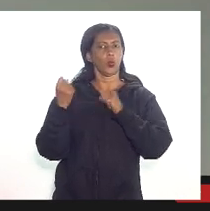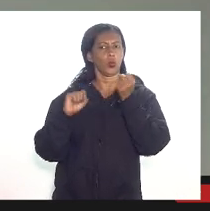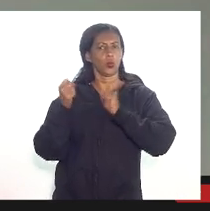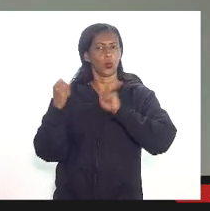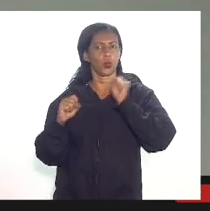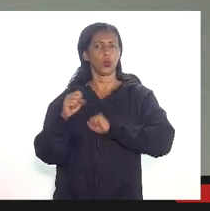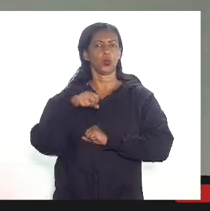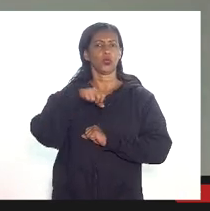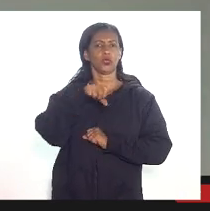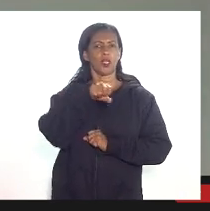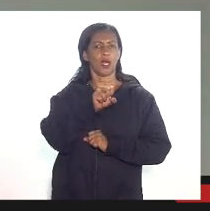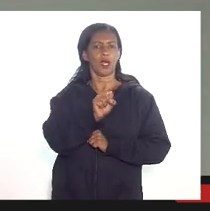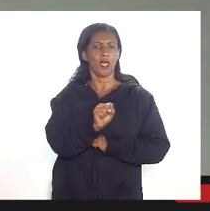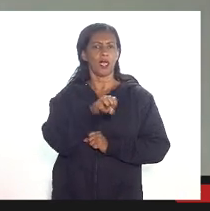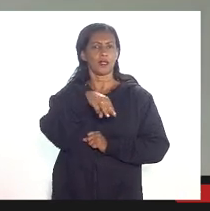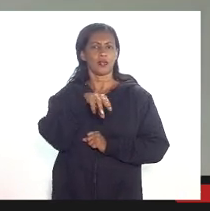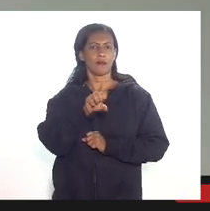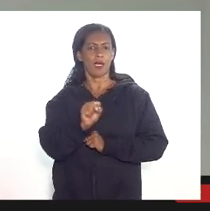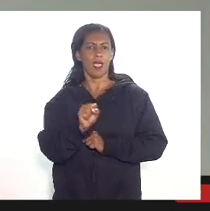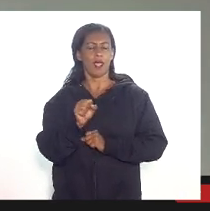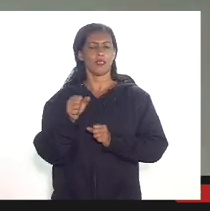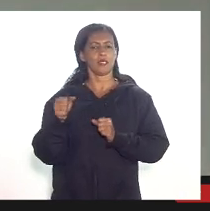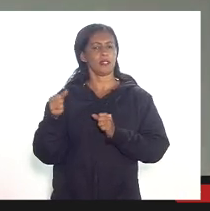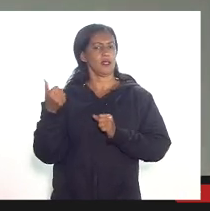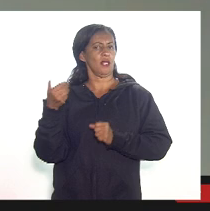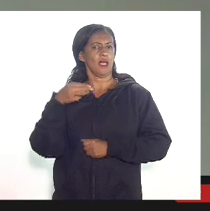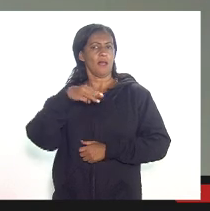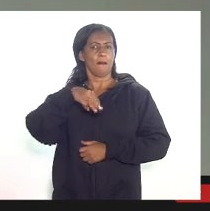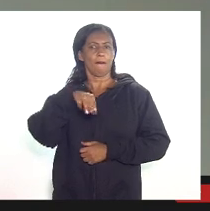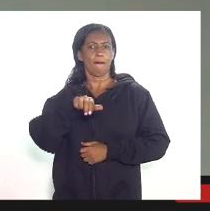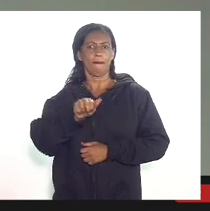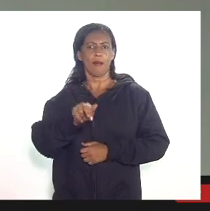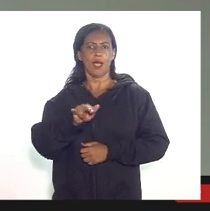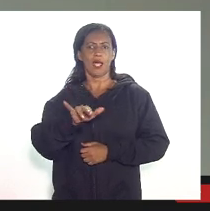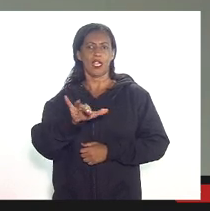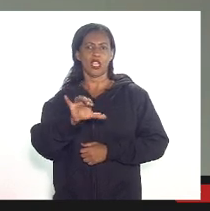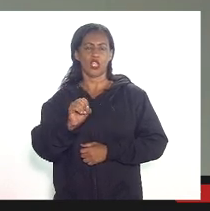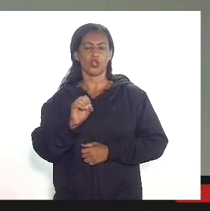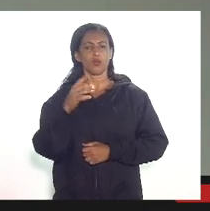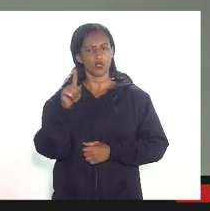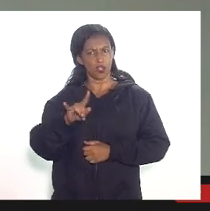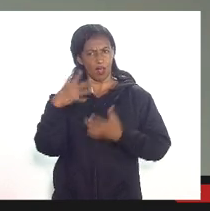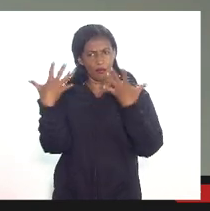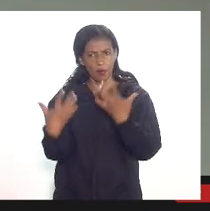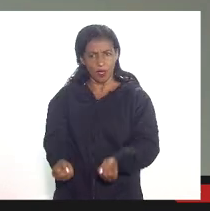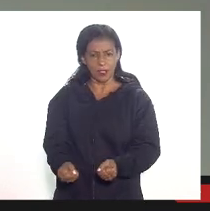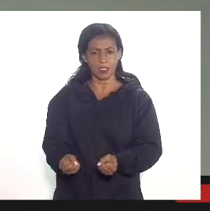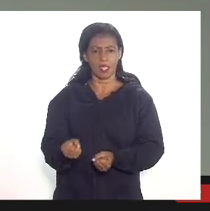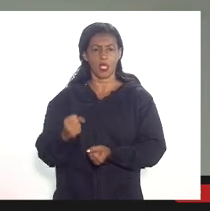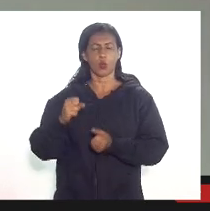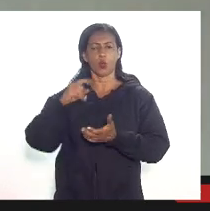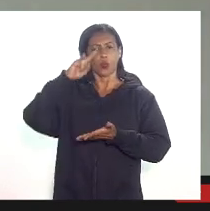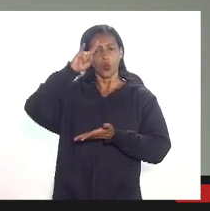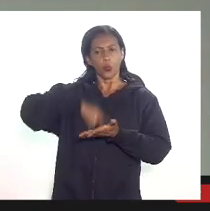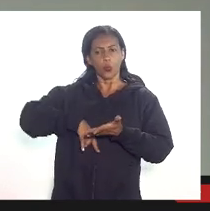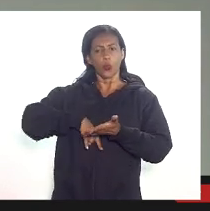ICMS e diesel marítimo, já está proposto pela AF15 a minuta de um instrumento para ajuste de conduta das